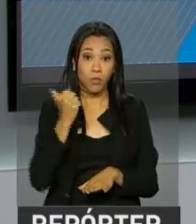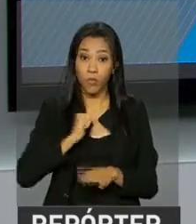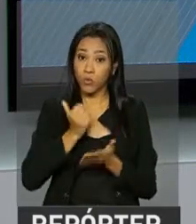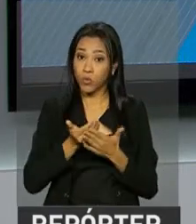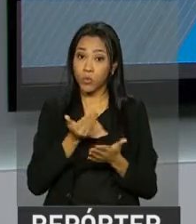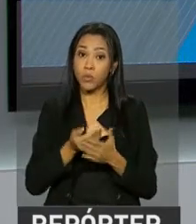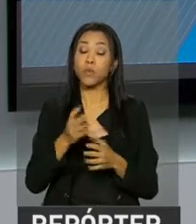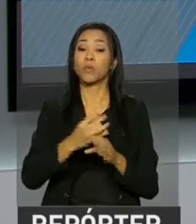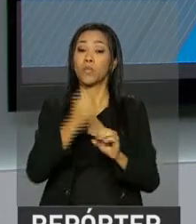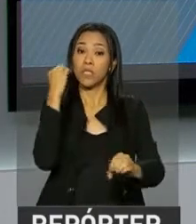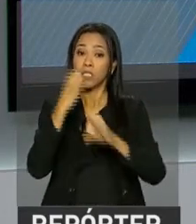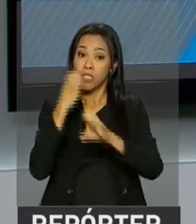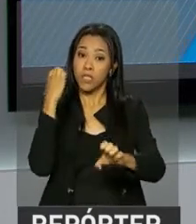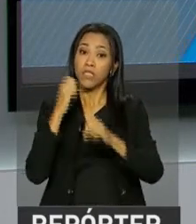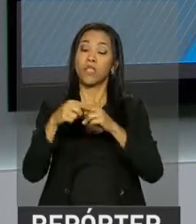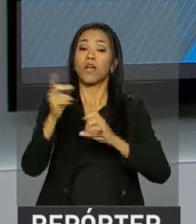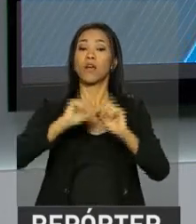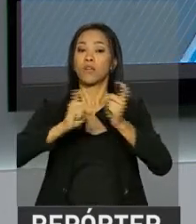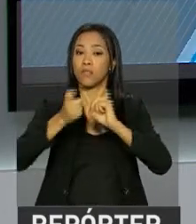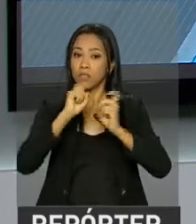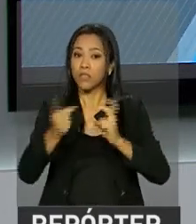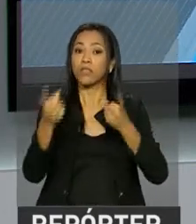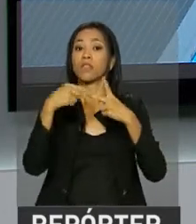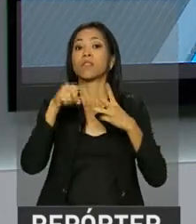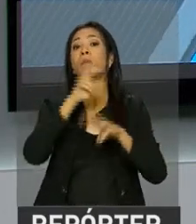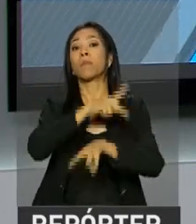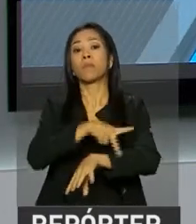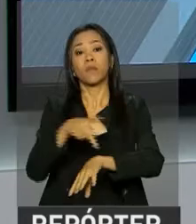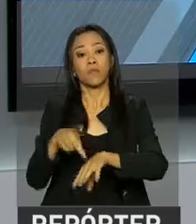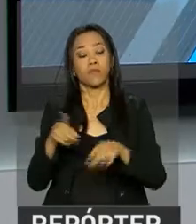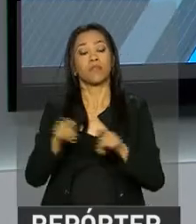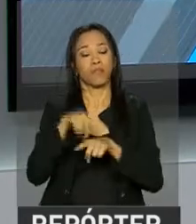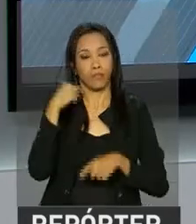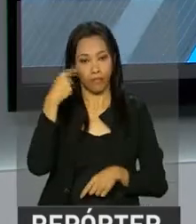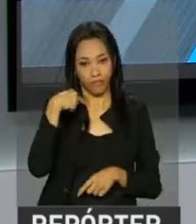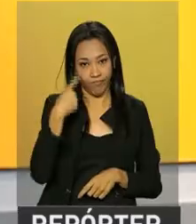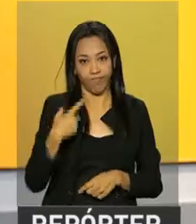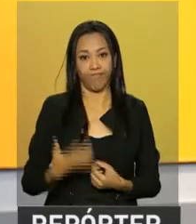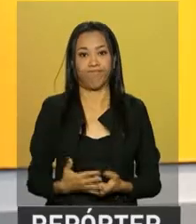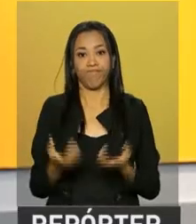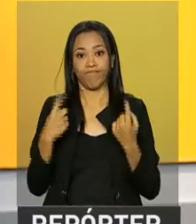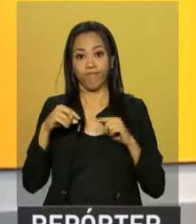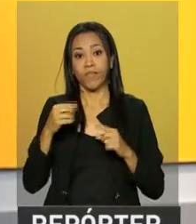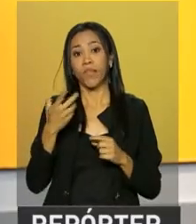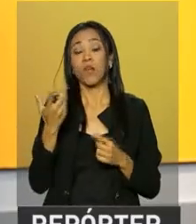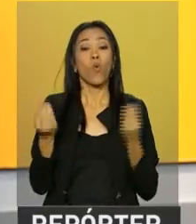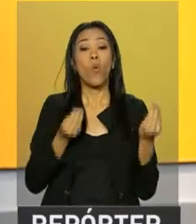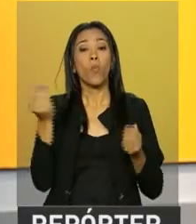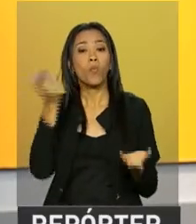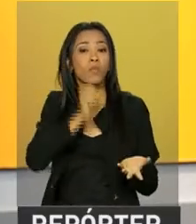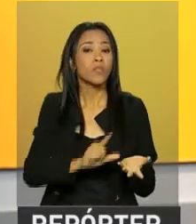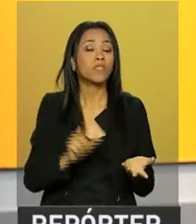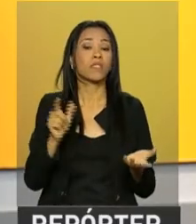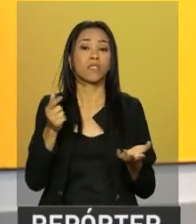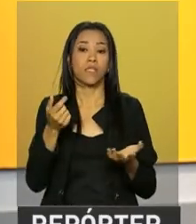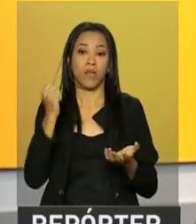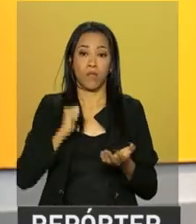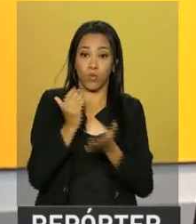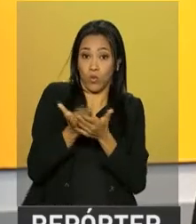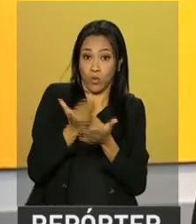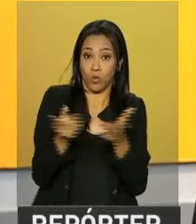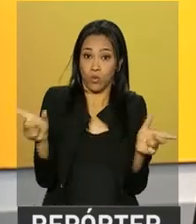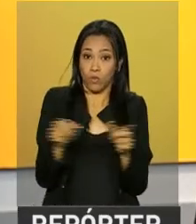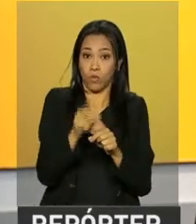são Engenharia, Administração, Pedagogia e Direito. Para concorrer a bolsas do ProUni,